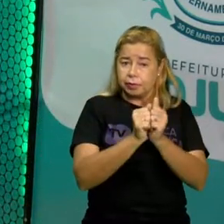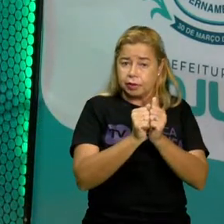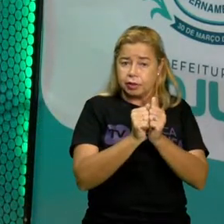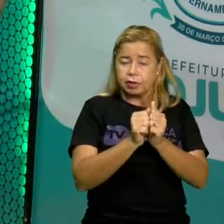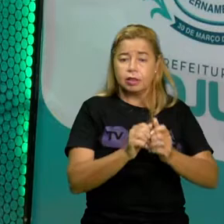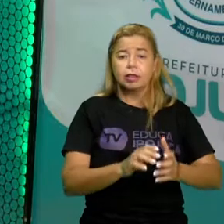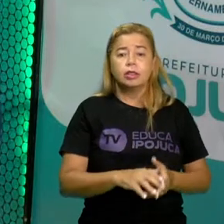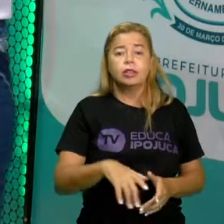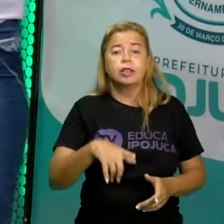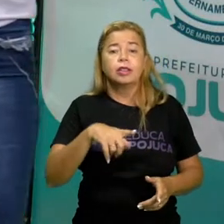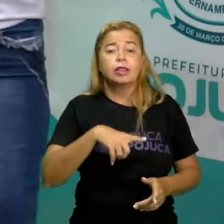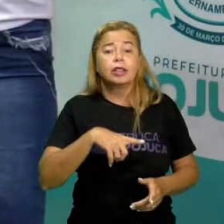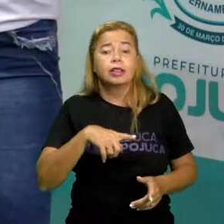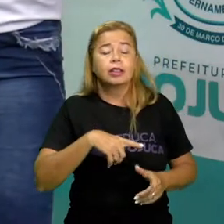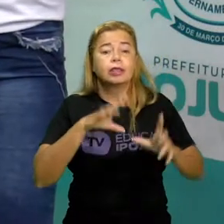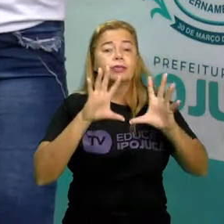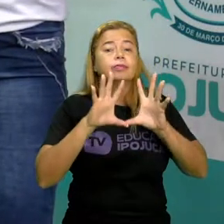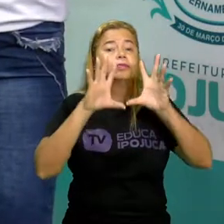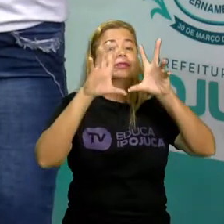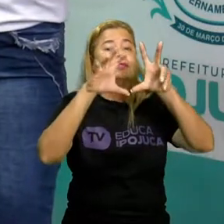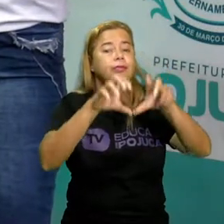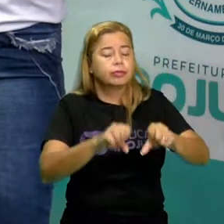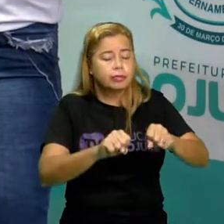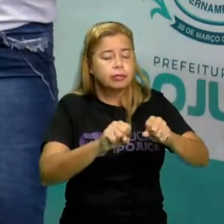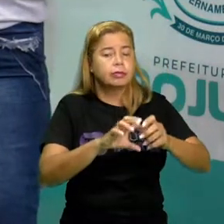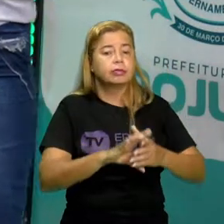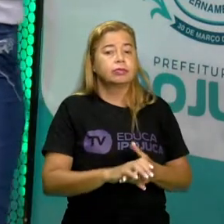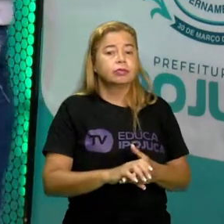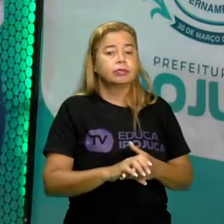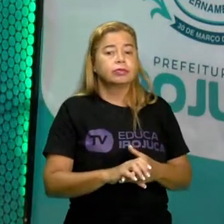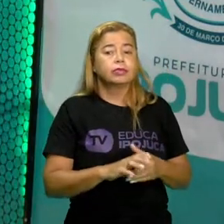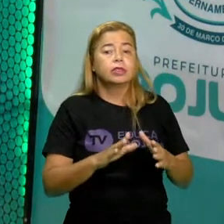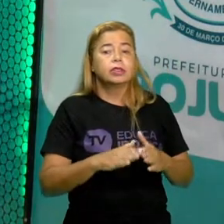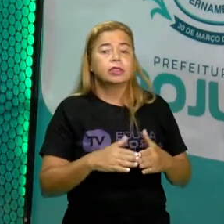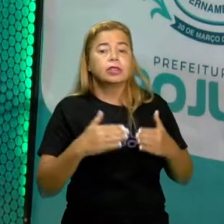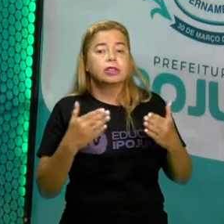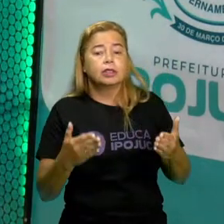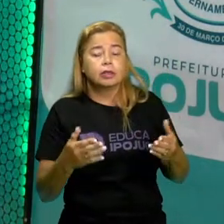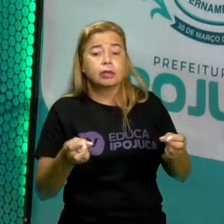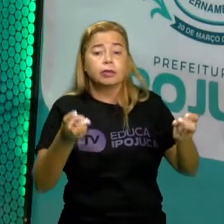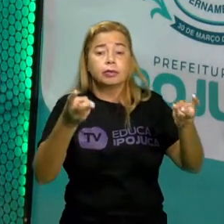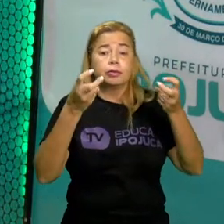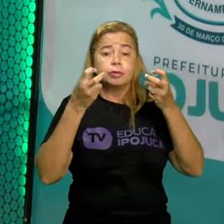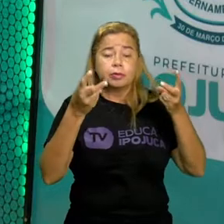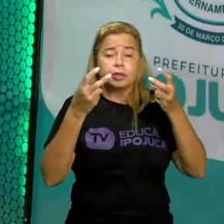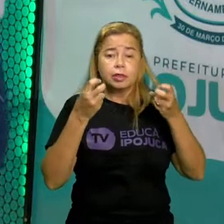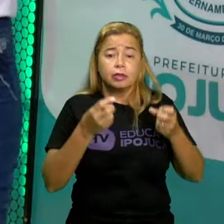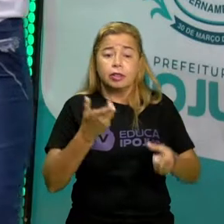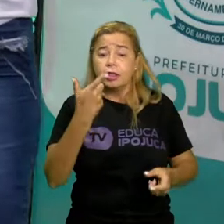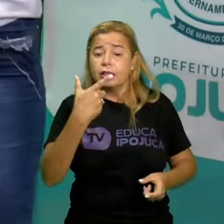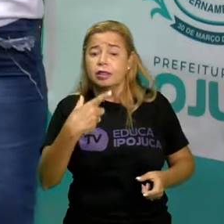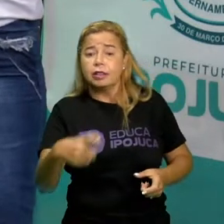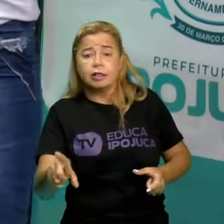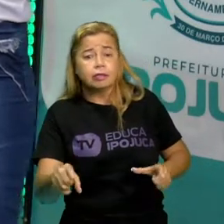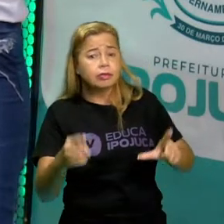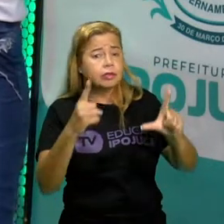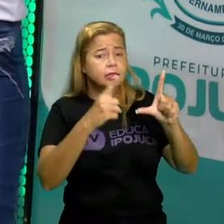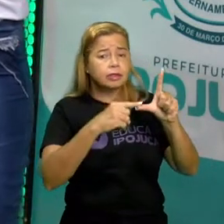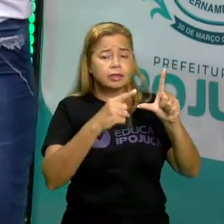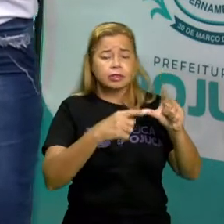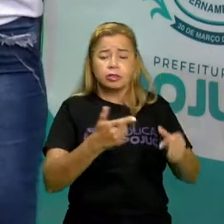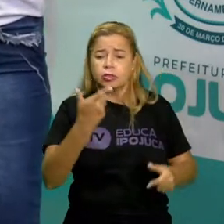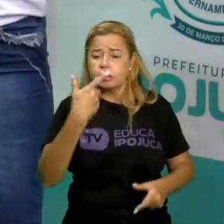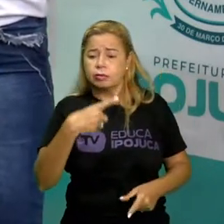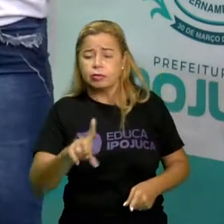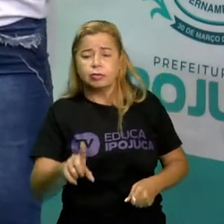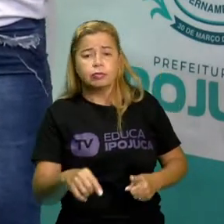temos a presença de animais. Então, observem que não temos letras e nem palavras, mas temos